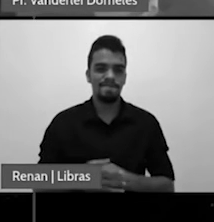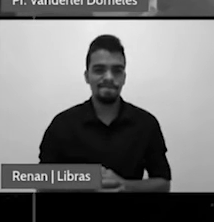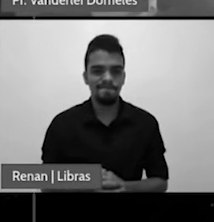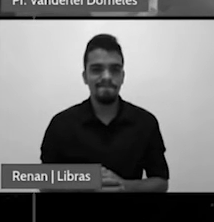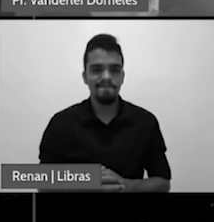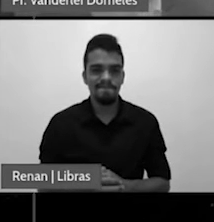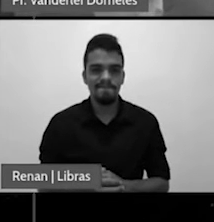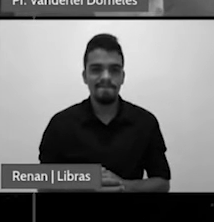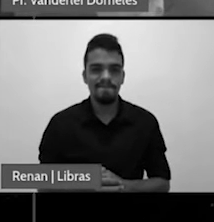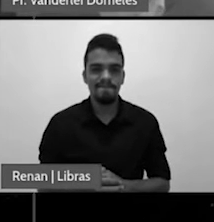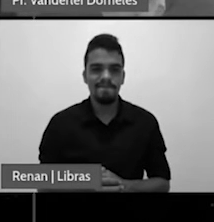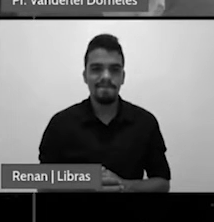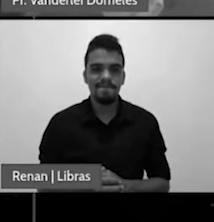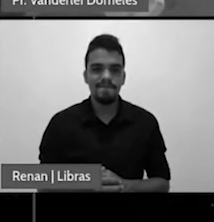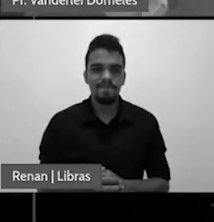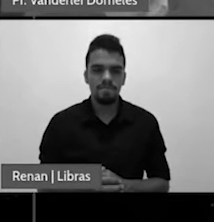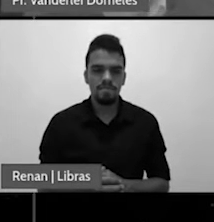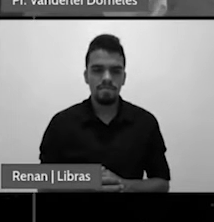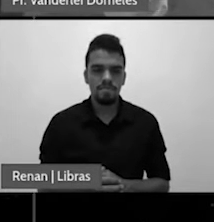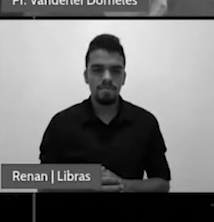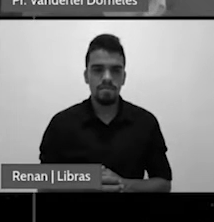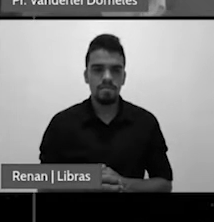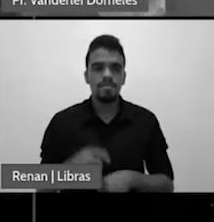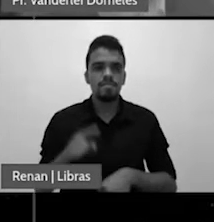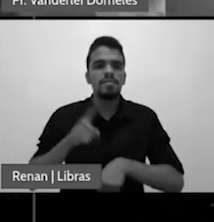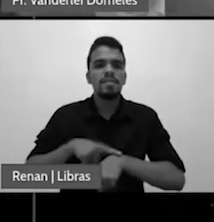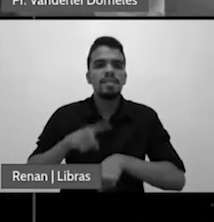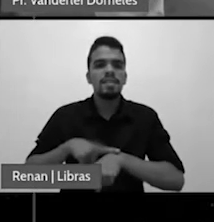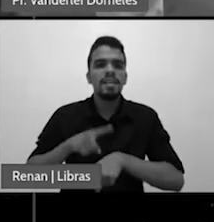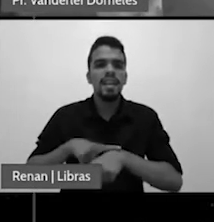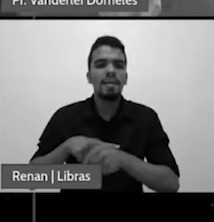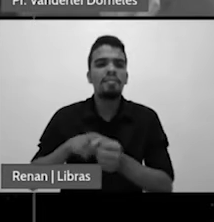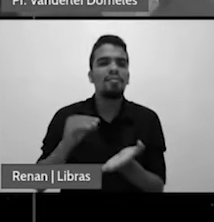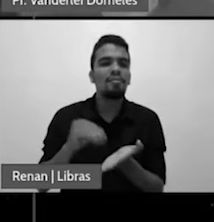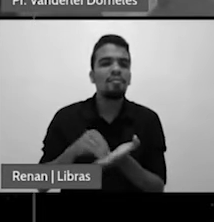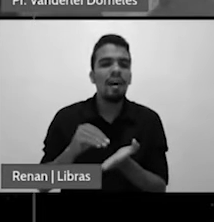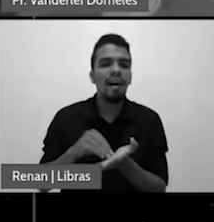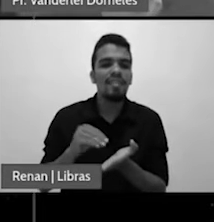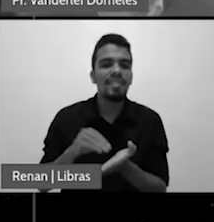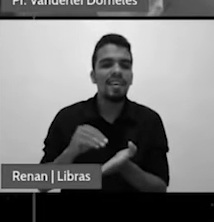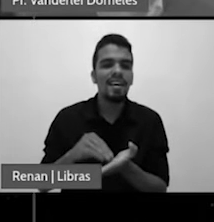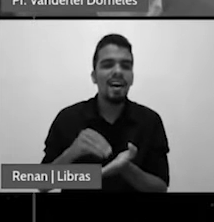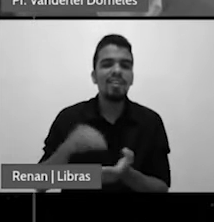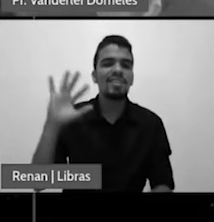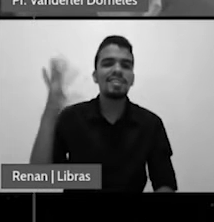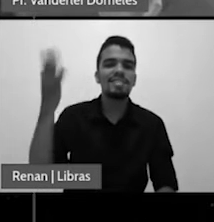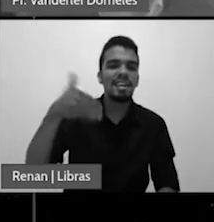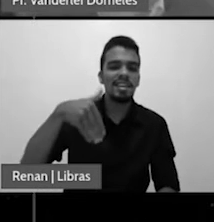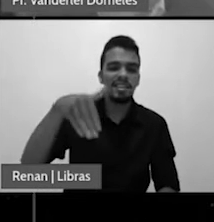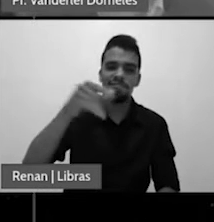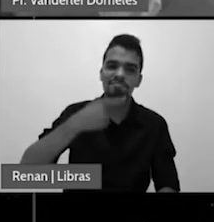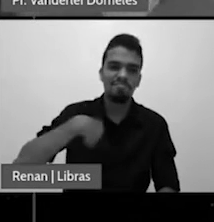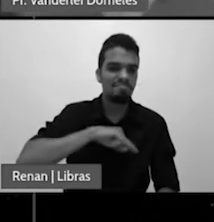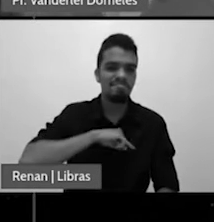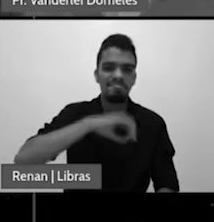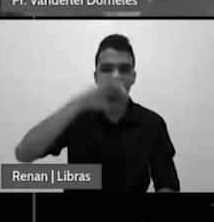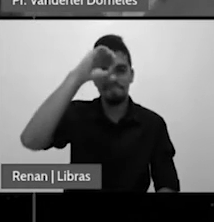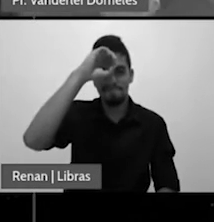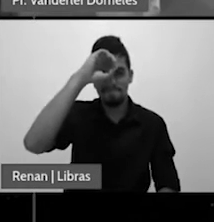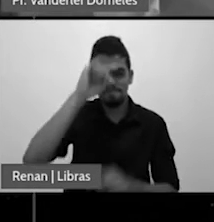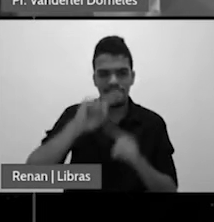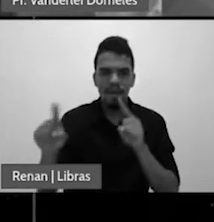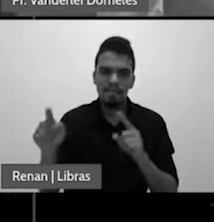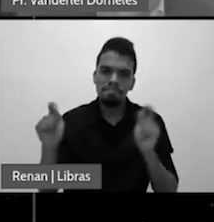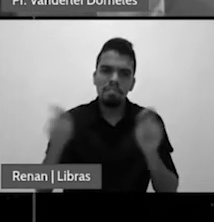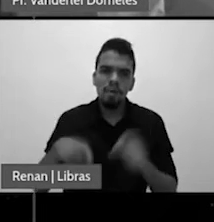quanto tempo falta para que isso aconteça nós jamais poderemos saber mas podemos ter uma ideia uma noção apesar de não